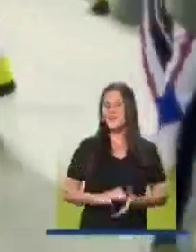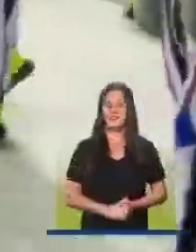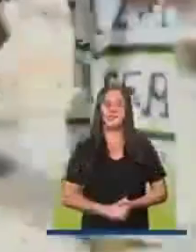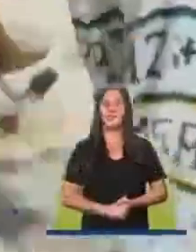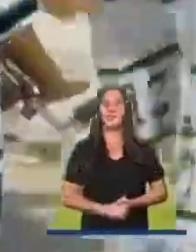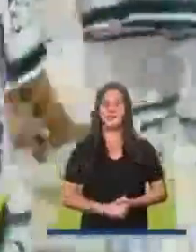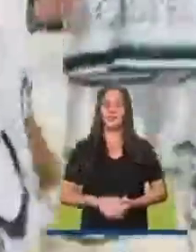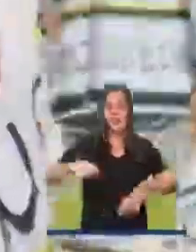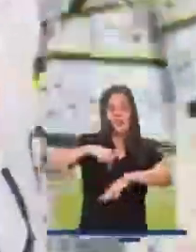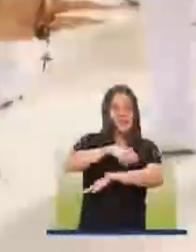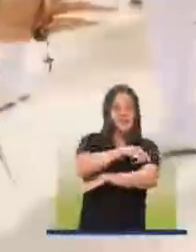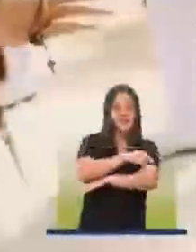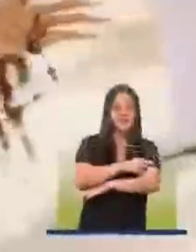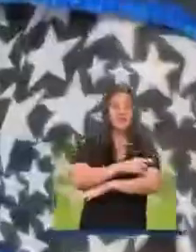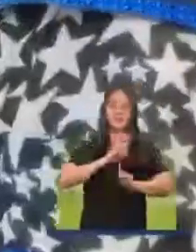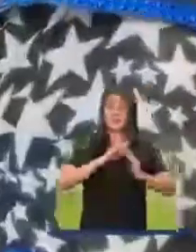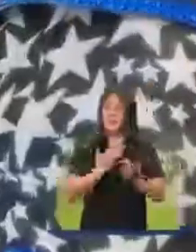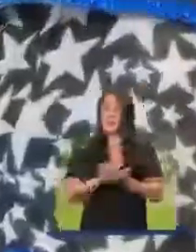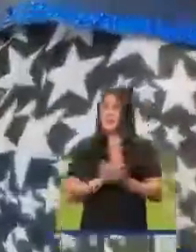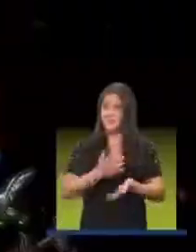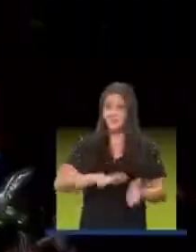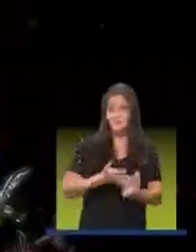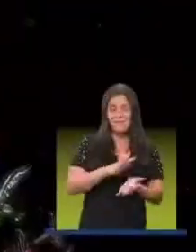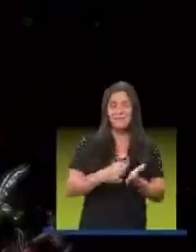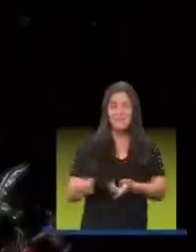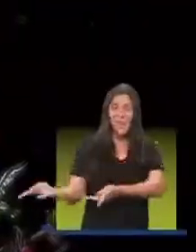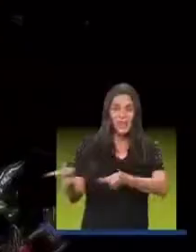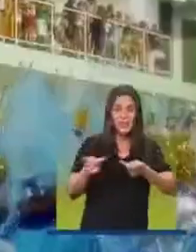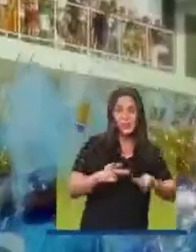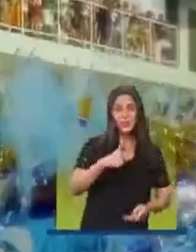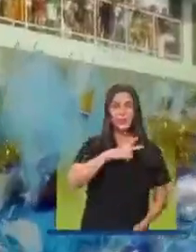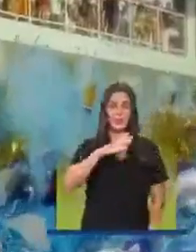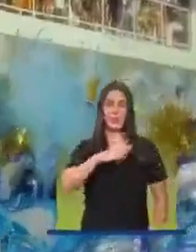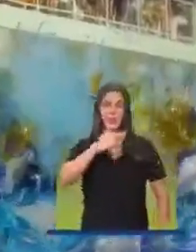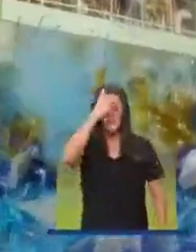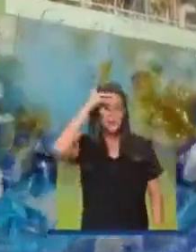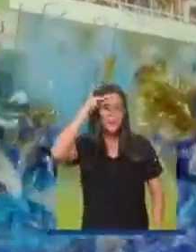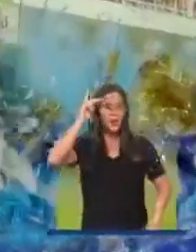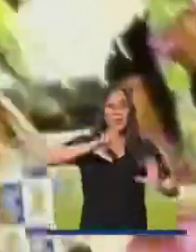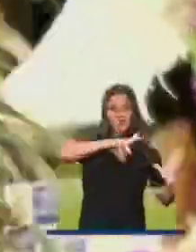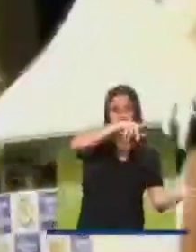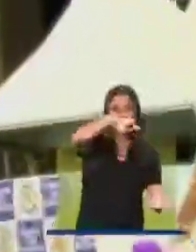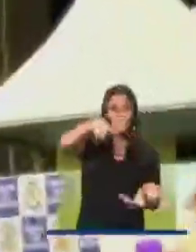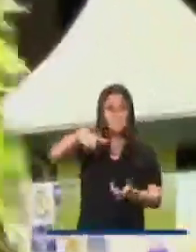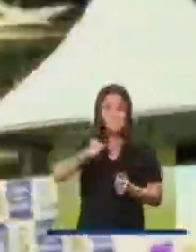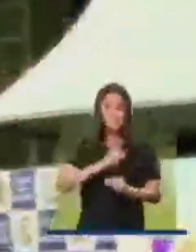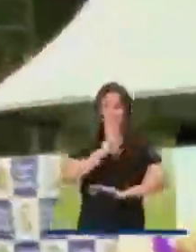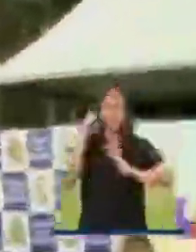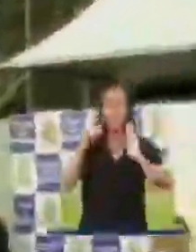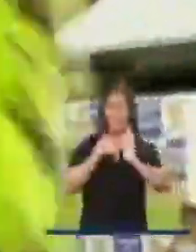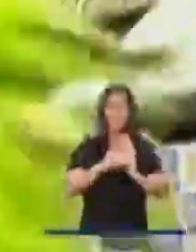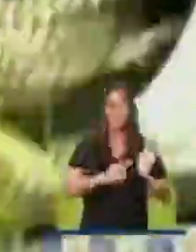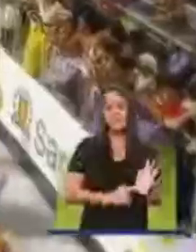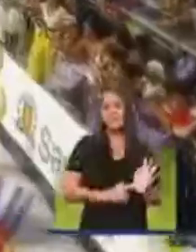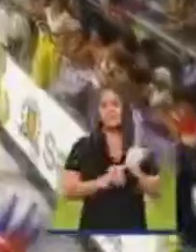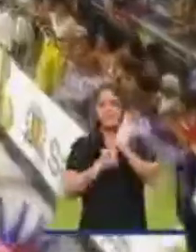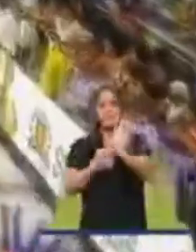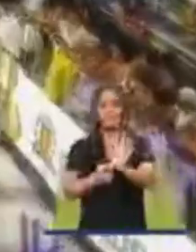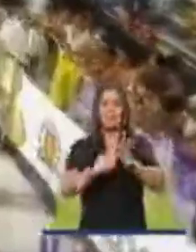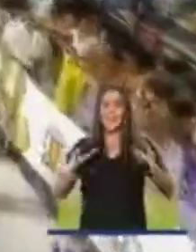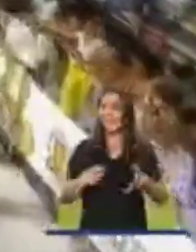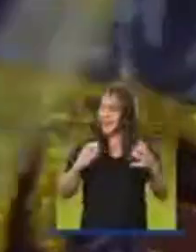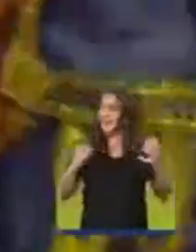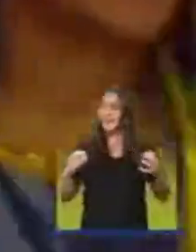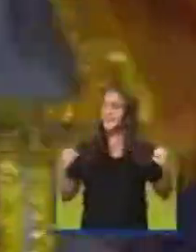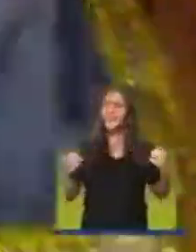Ah, o desfile das escolas de samba trouxe para a cidade pessoas do mundo inteiro, nos colocando em destaque na